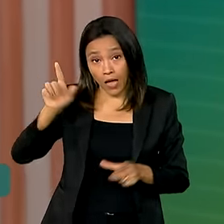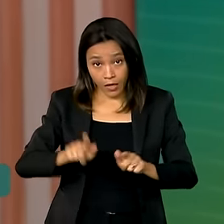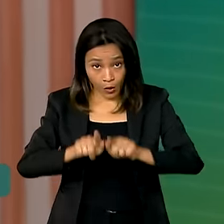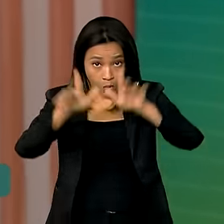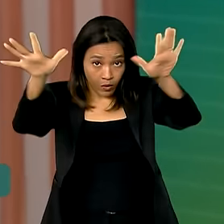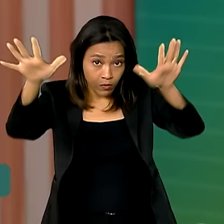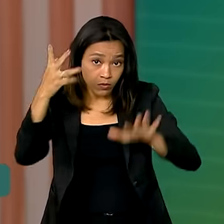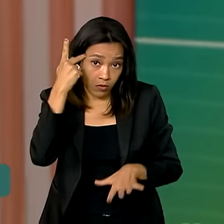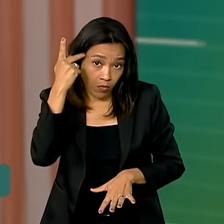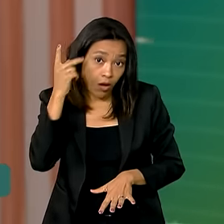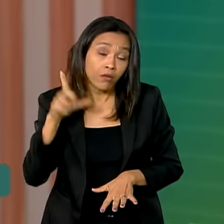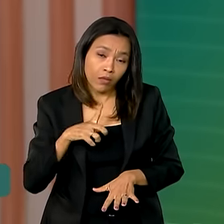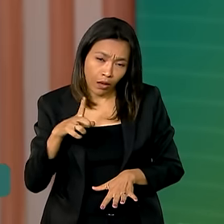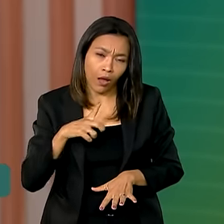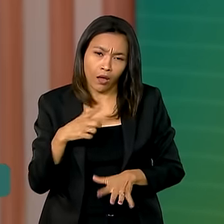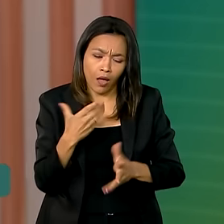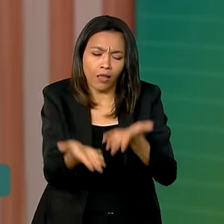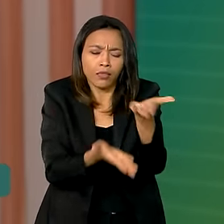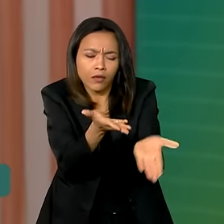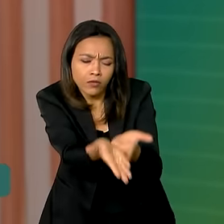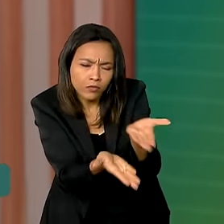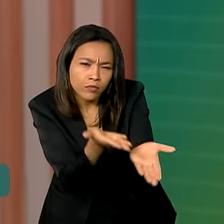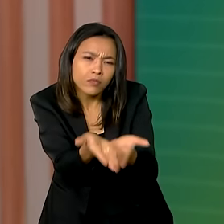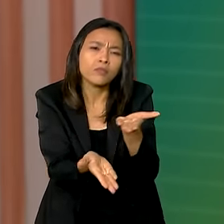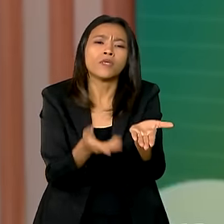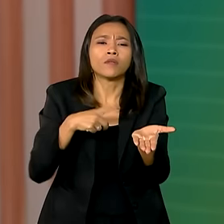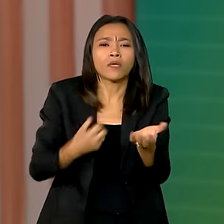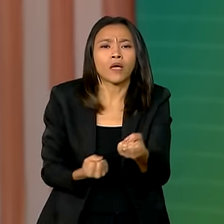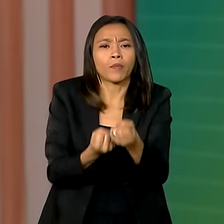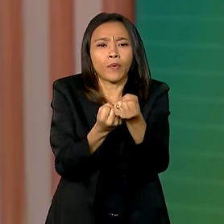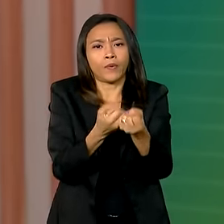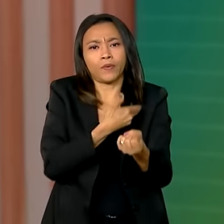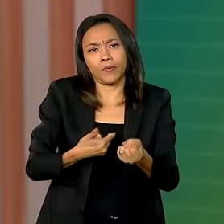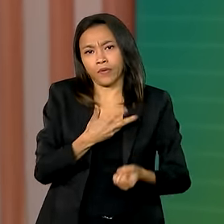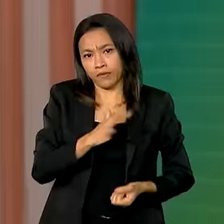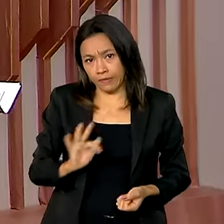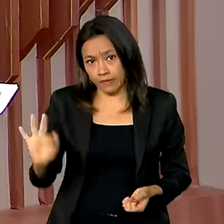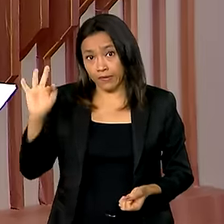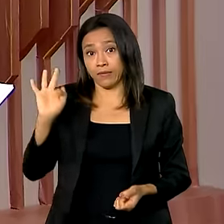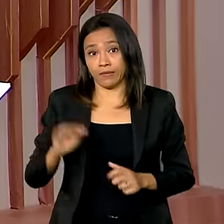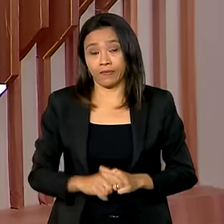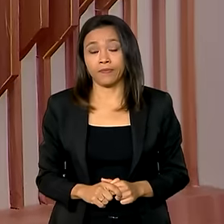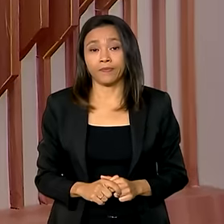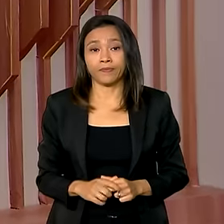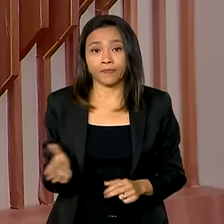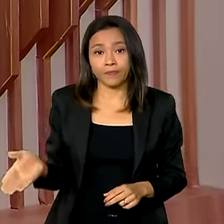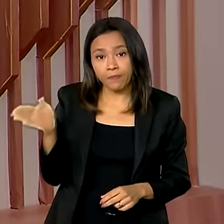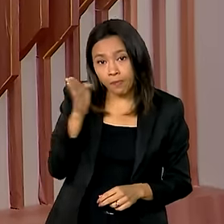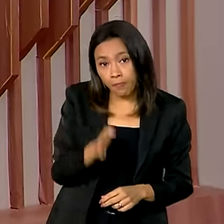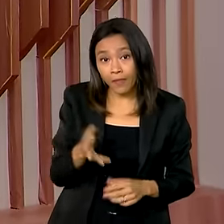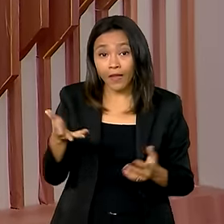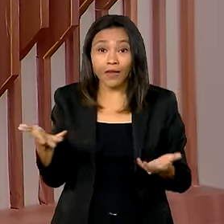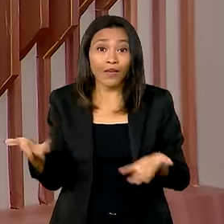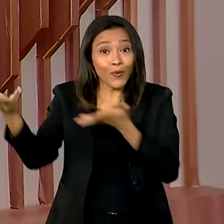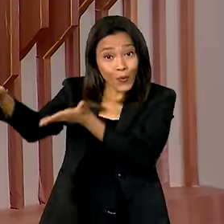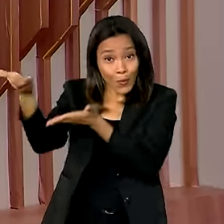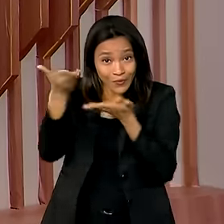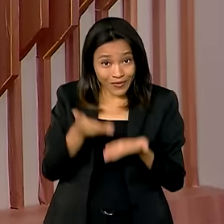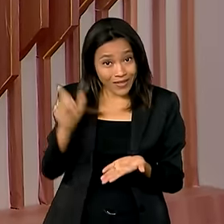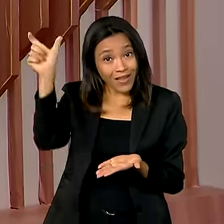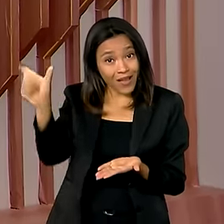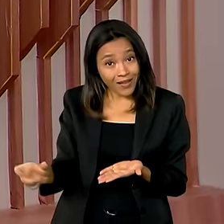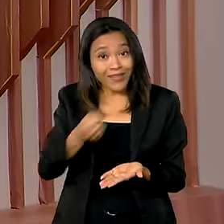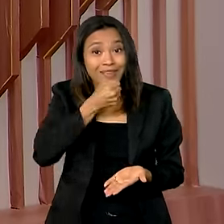repatriados contam com serviços de atendimento e apoio do governo federal. E o convidado do programa Bom Dia